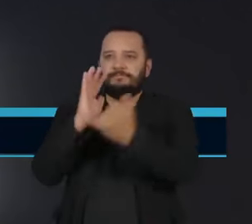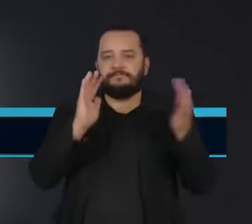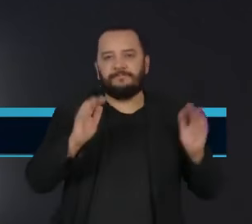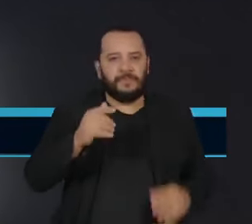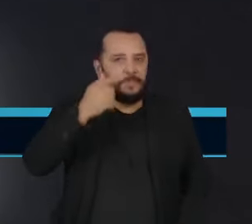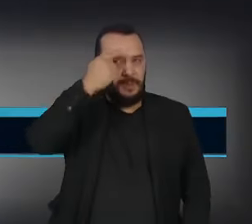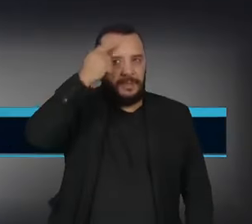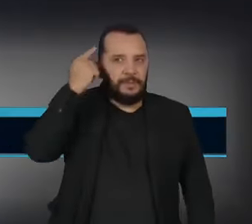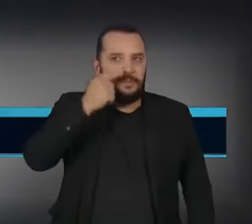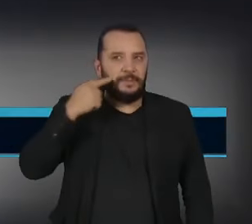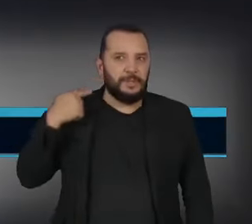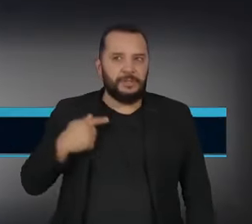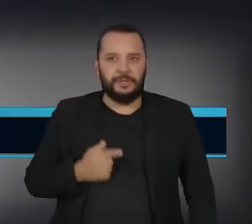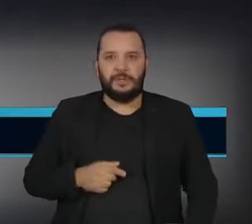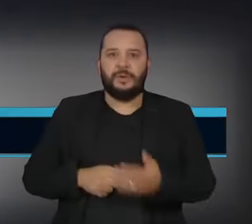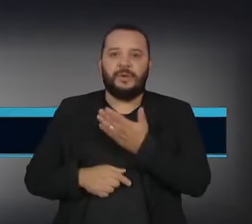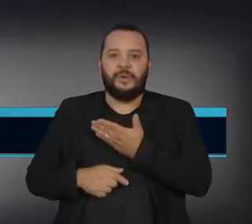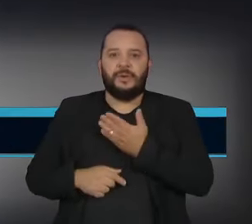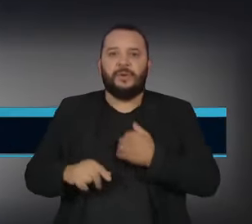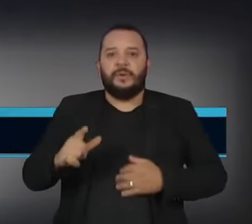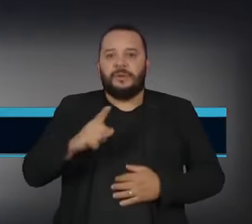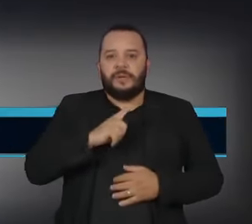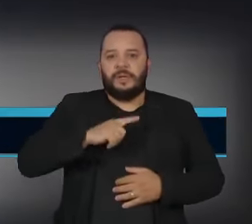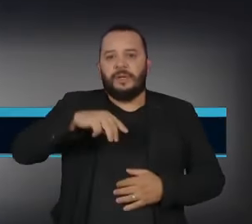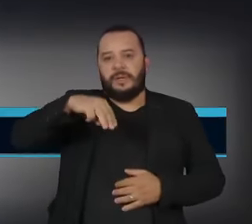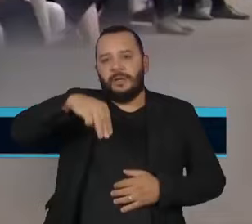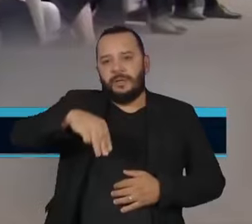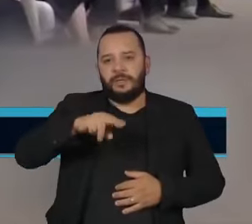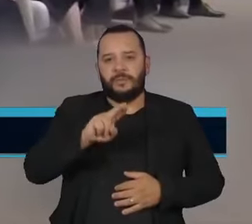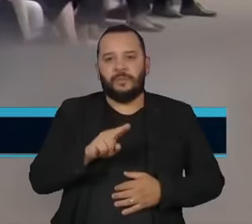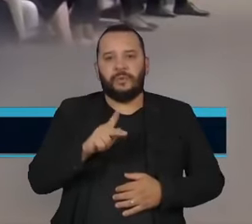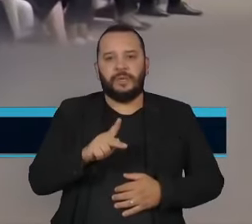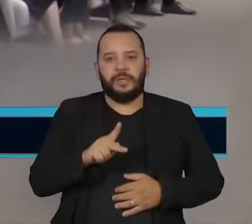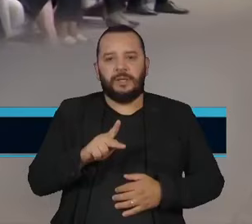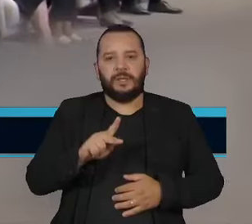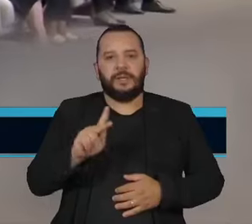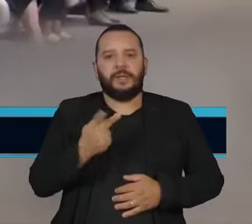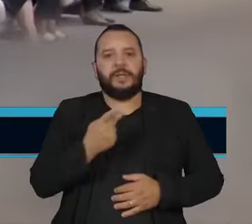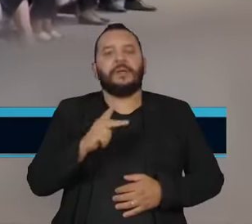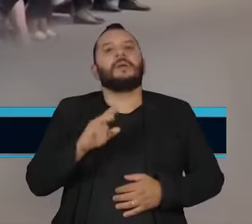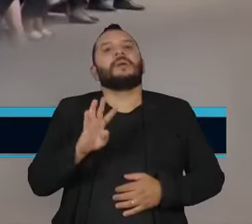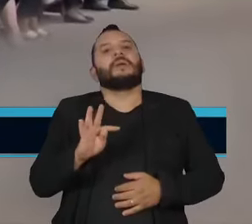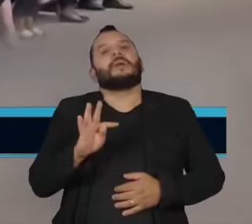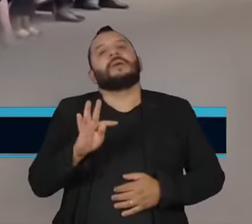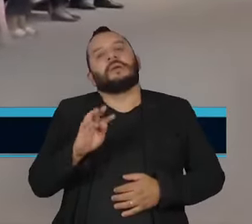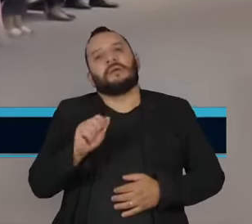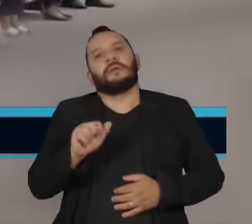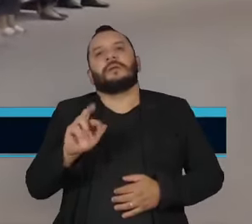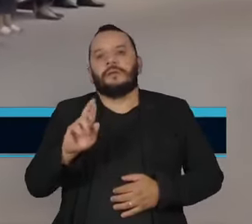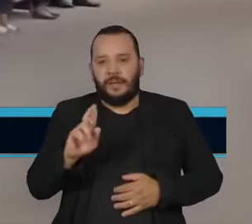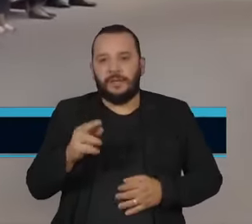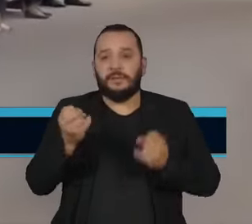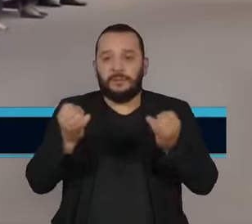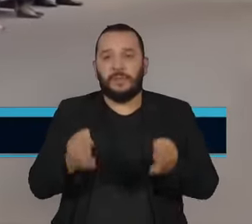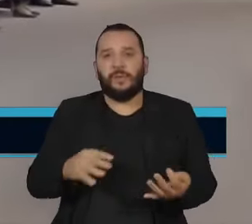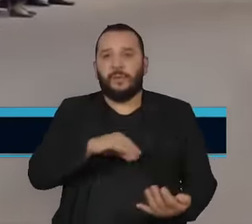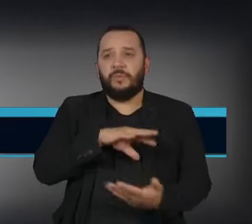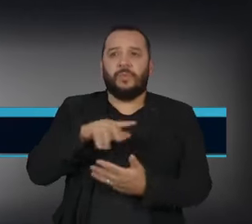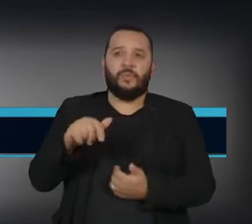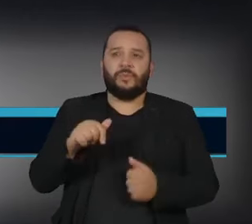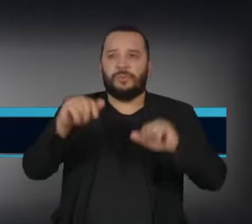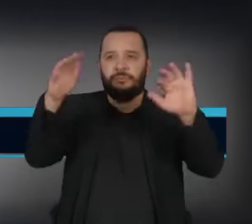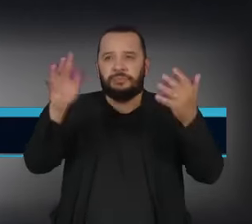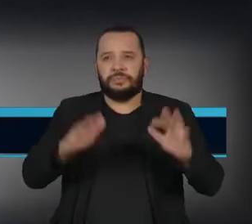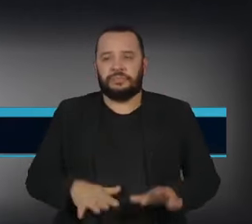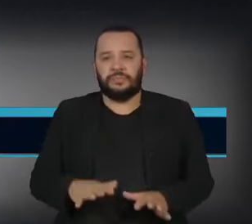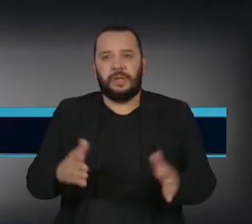Azerbaijão, Mukhtar Babaev, disse que o mundo está no caminho da ruína e que esse é o momento da verdade para